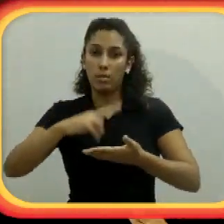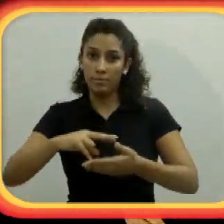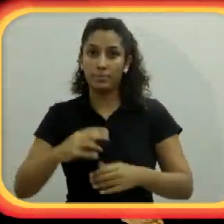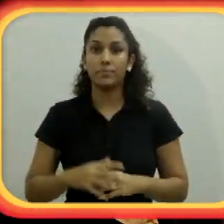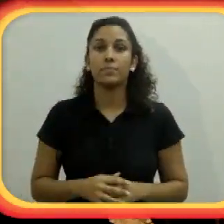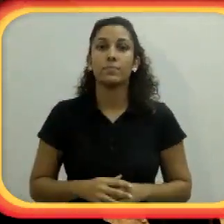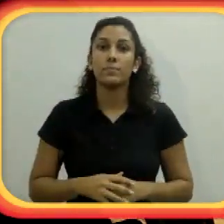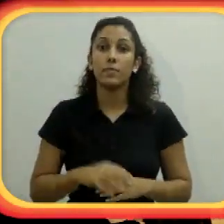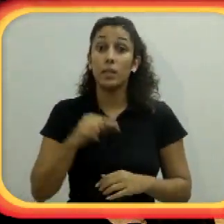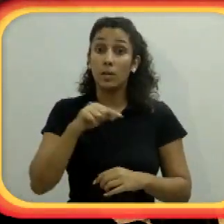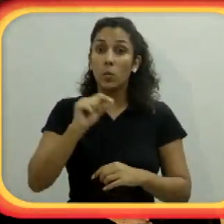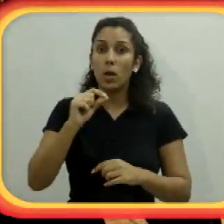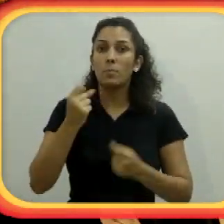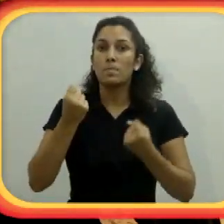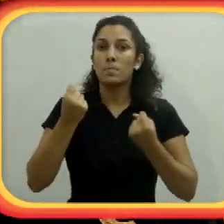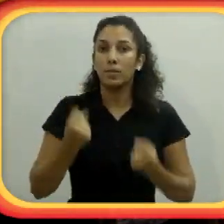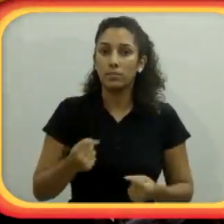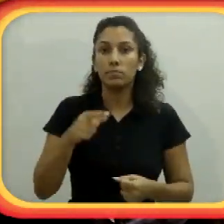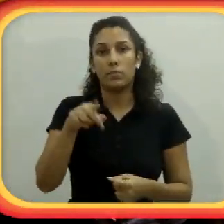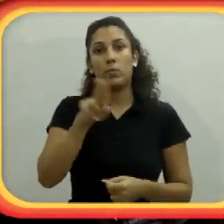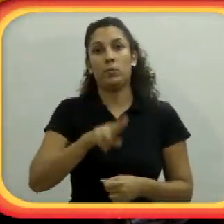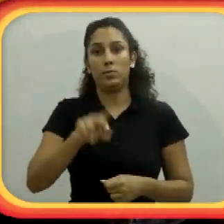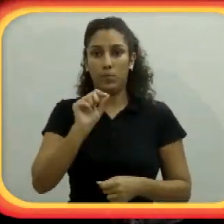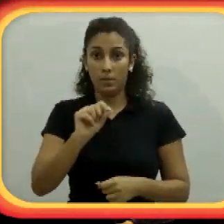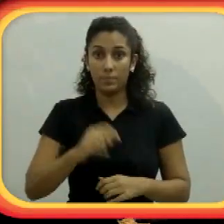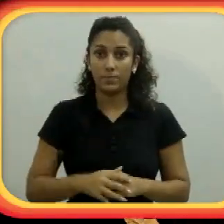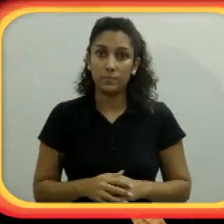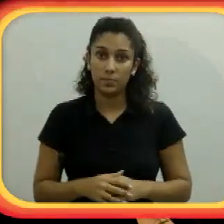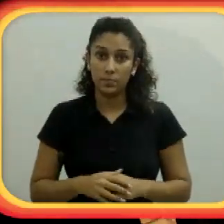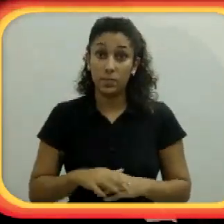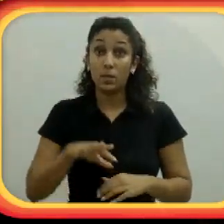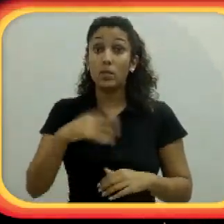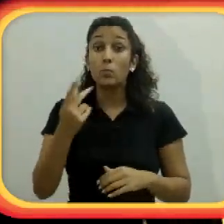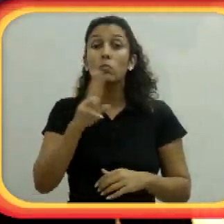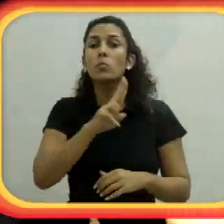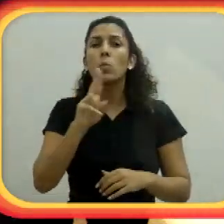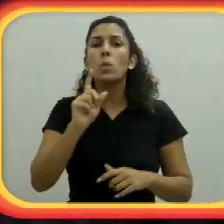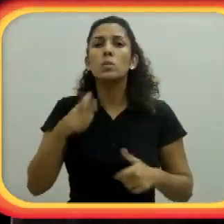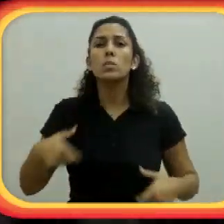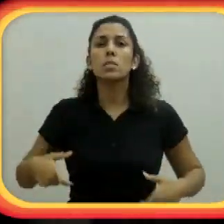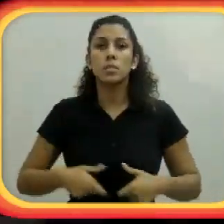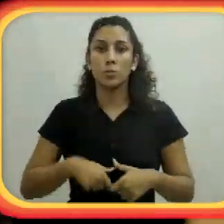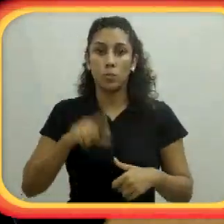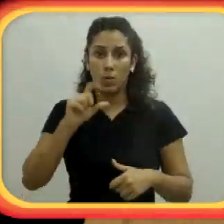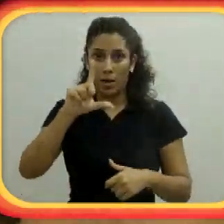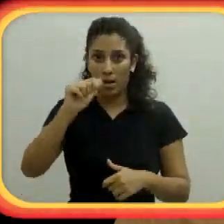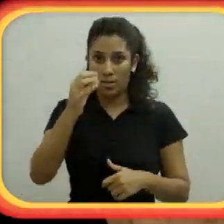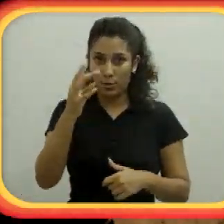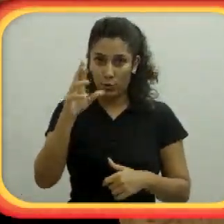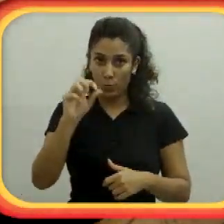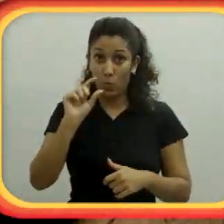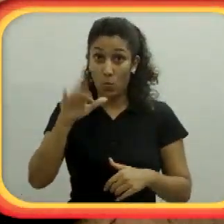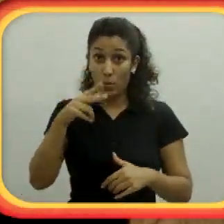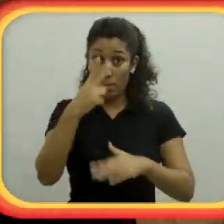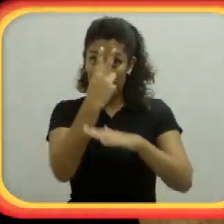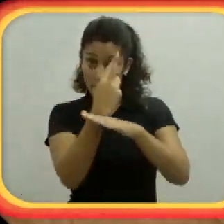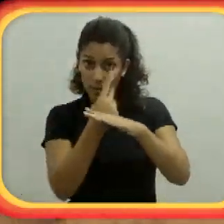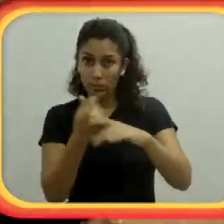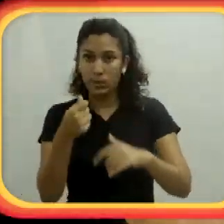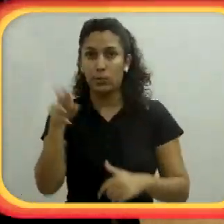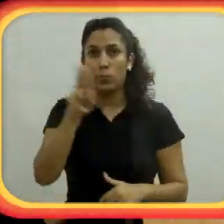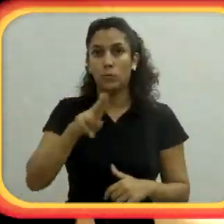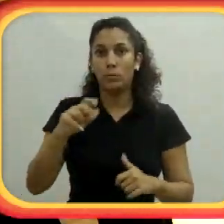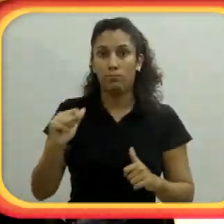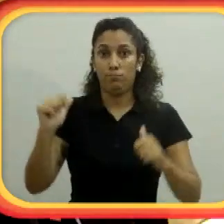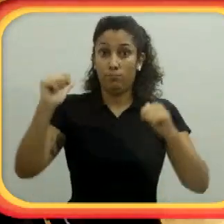grande, ela vai influenciar no peso que você vai usar, que a gente chama de cinto de lastro, que quando a gente mergulha, a gente utiliza um